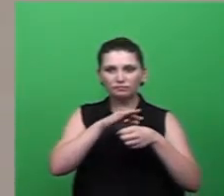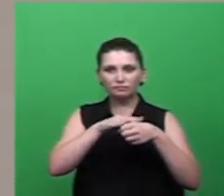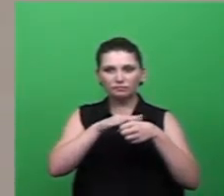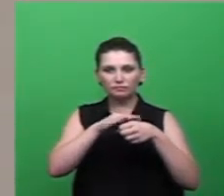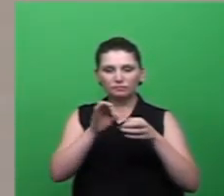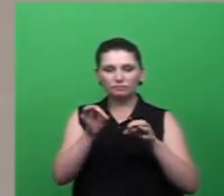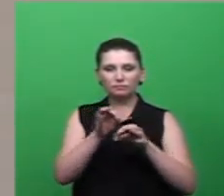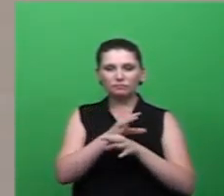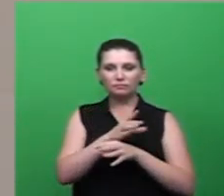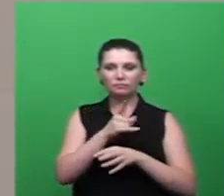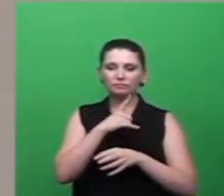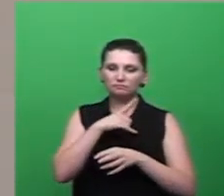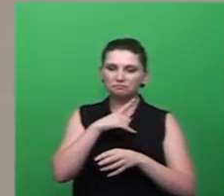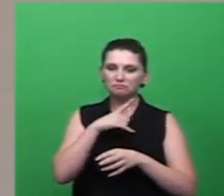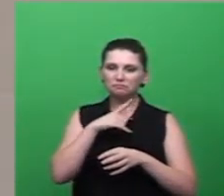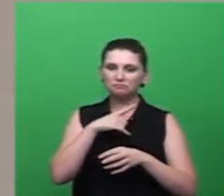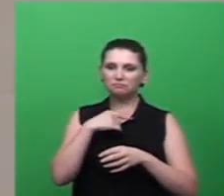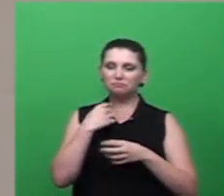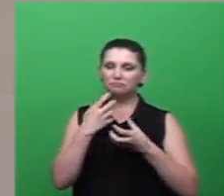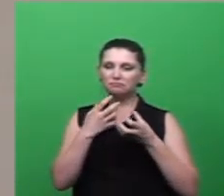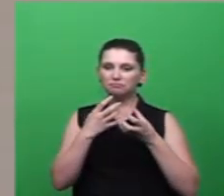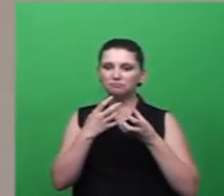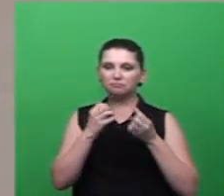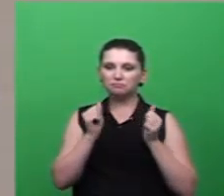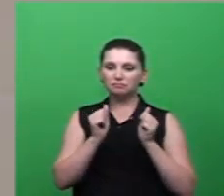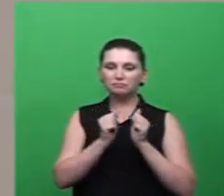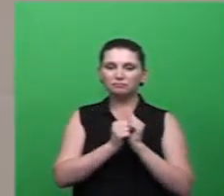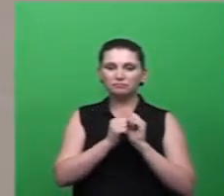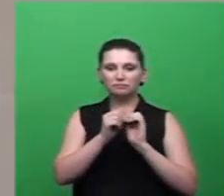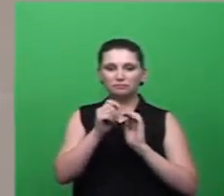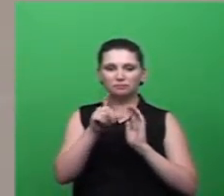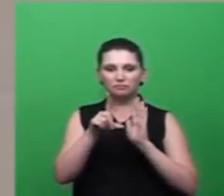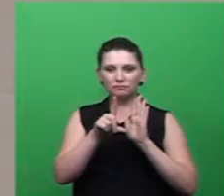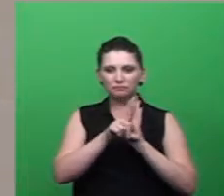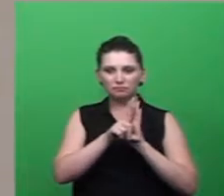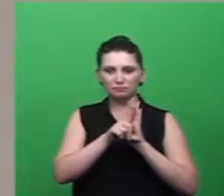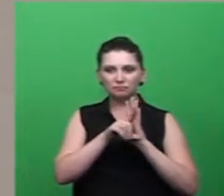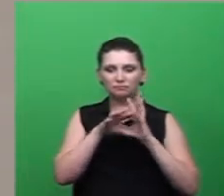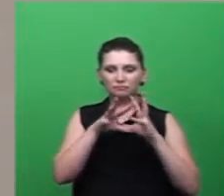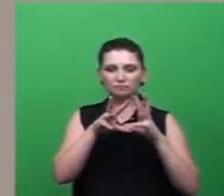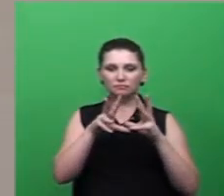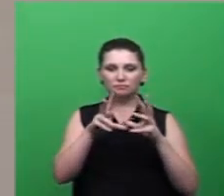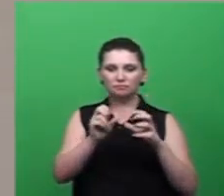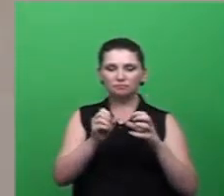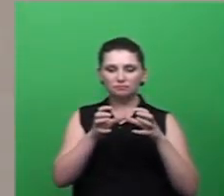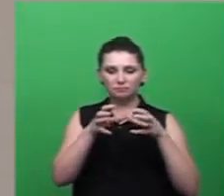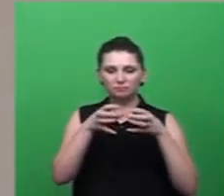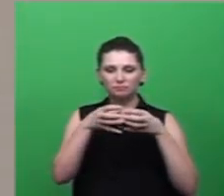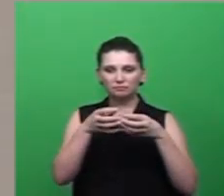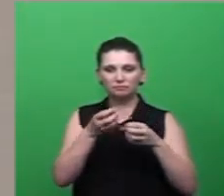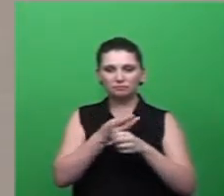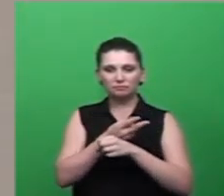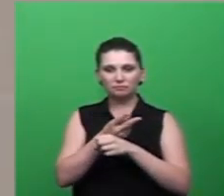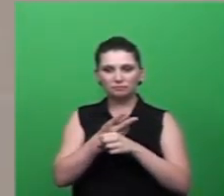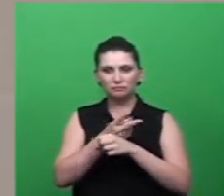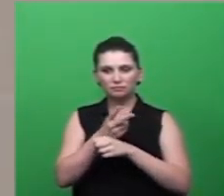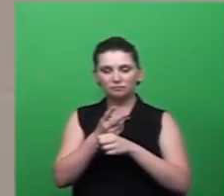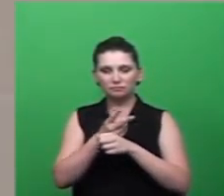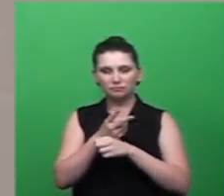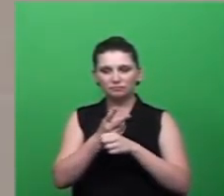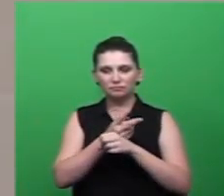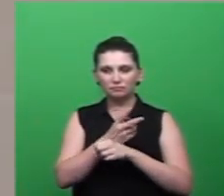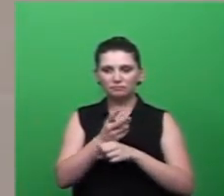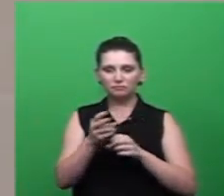que eu possa então através da lei os órgãos competentes de vigilância todos possam chegar